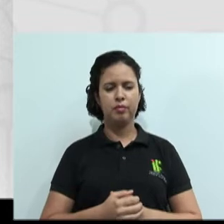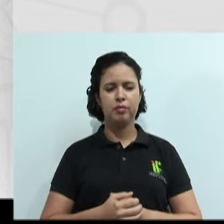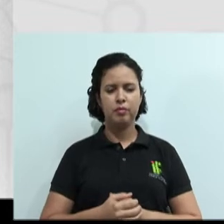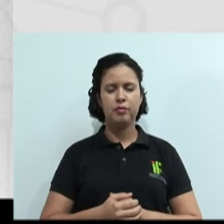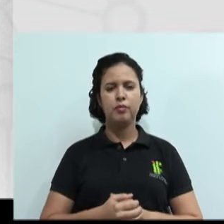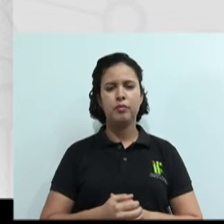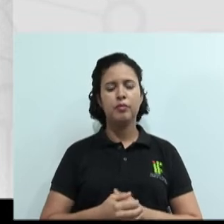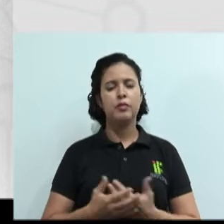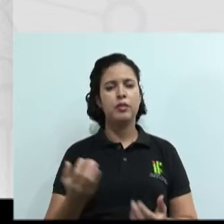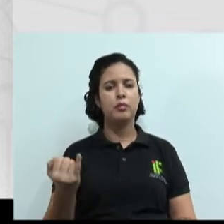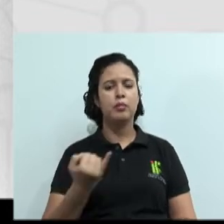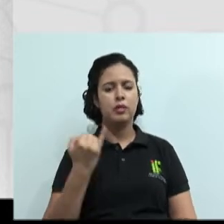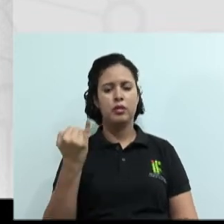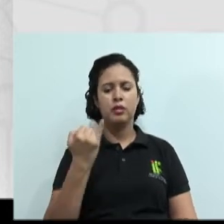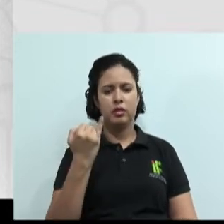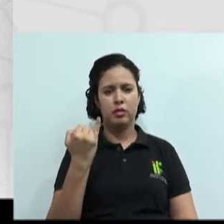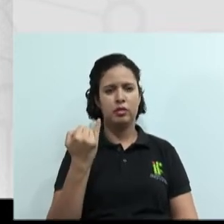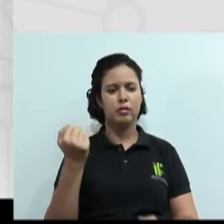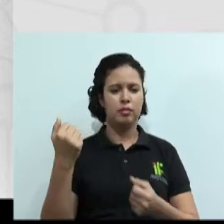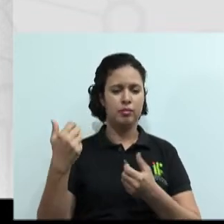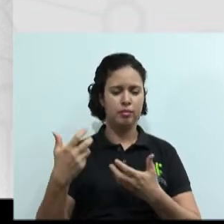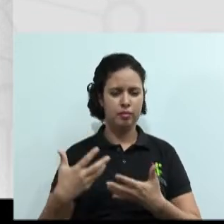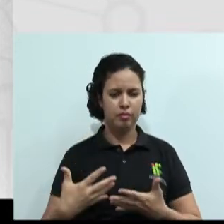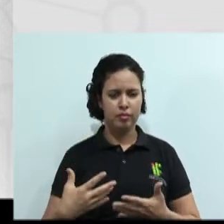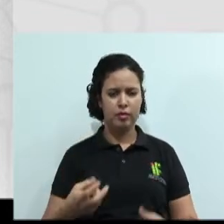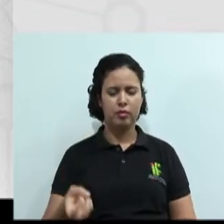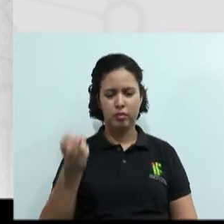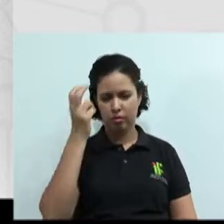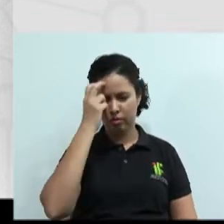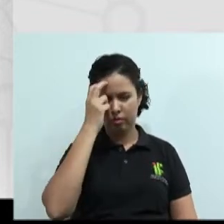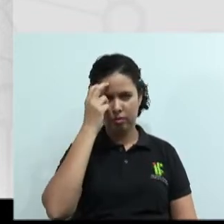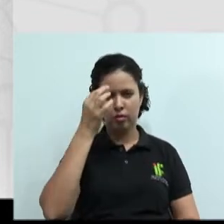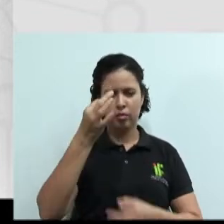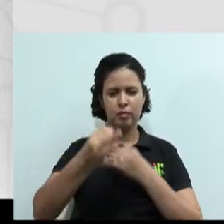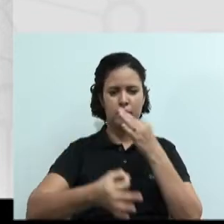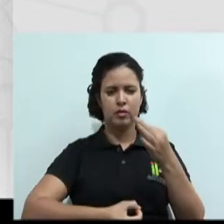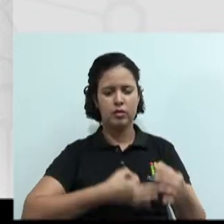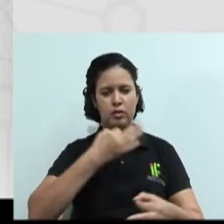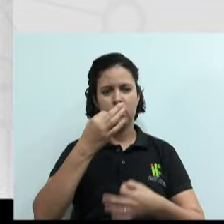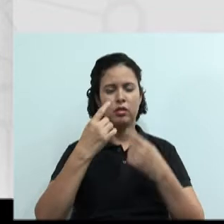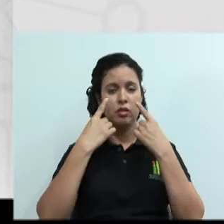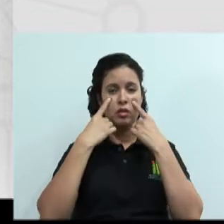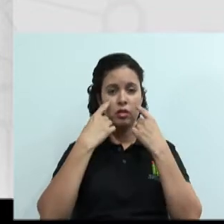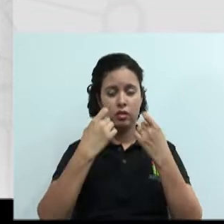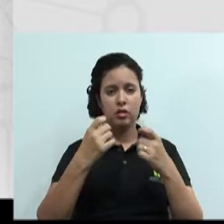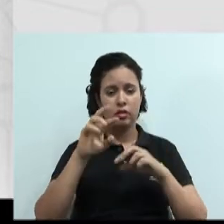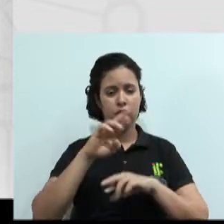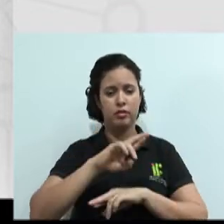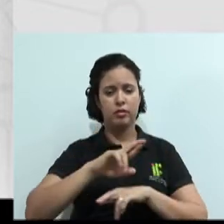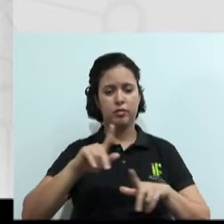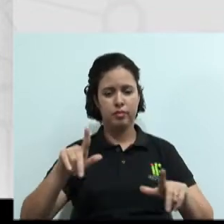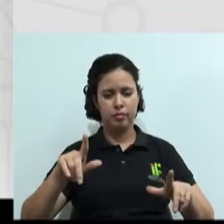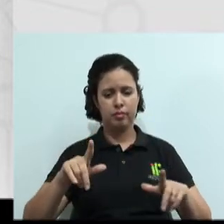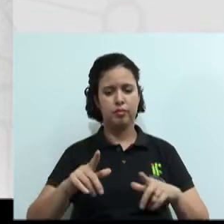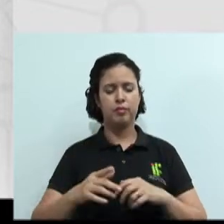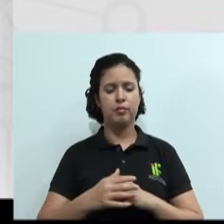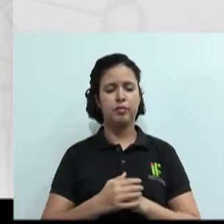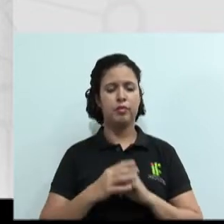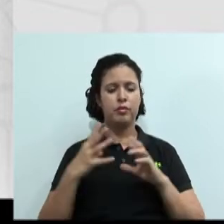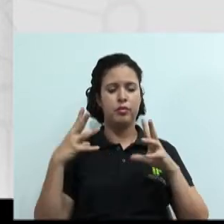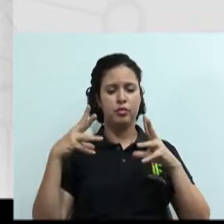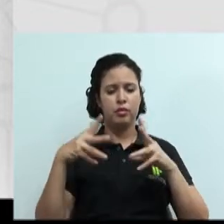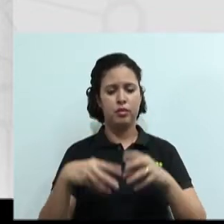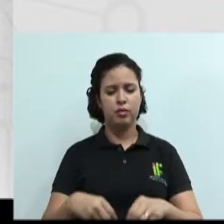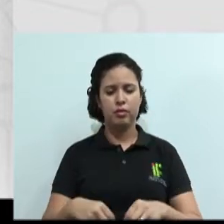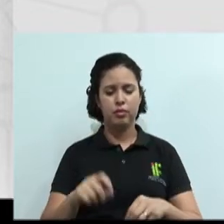E é importante frisar também culturas, opiniões e interesses diferentes. Tudo